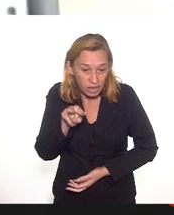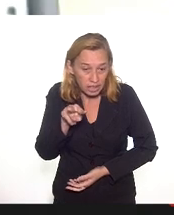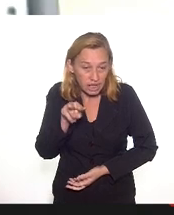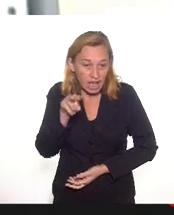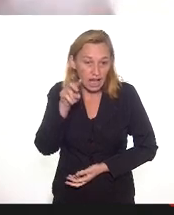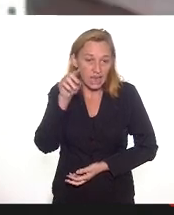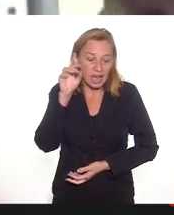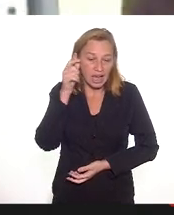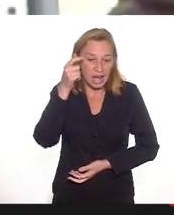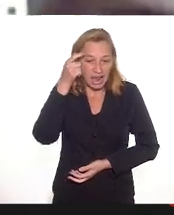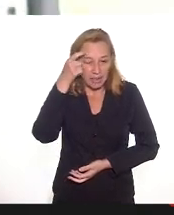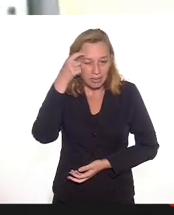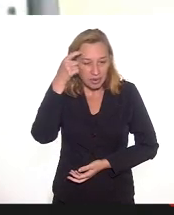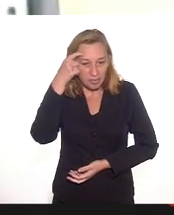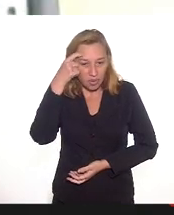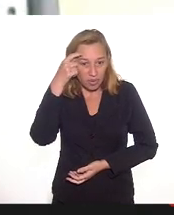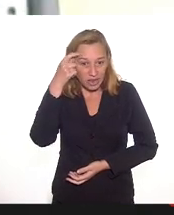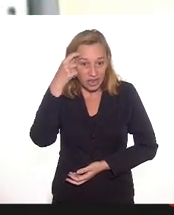lembrança revê,